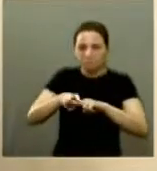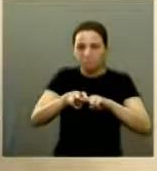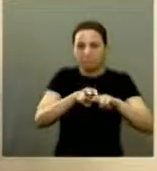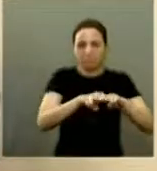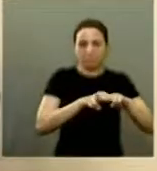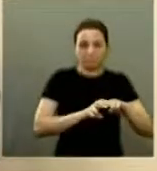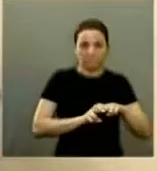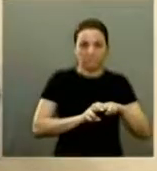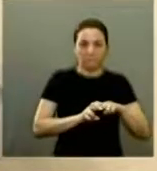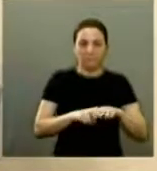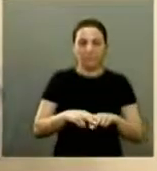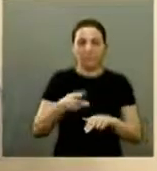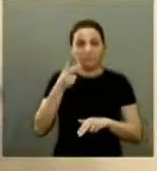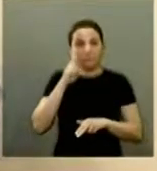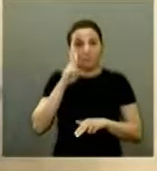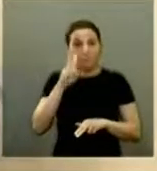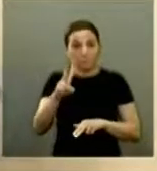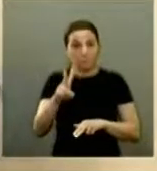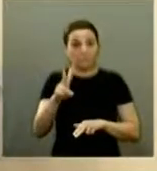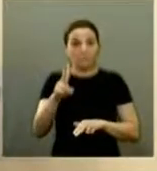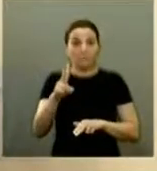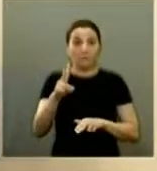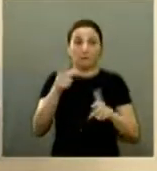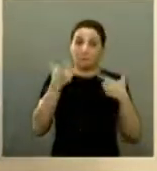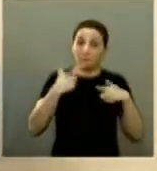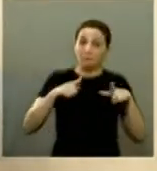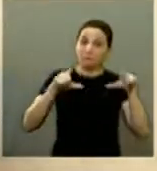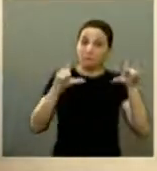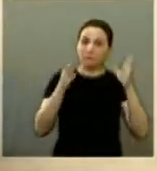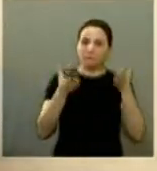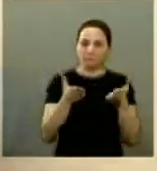aqueles que nos ouvem e que nos assistem